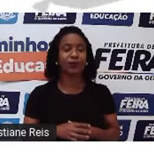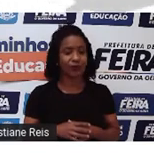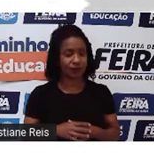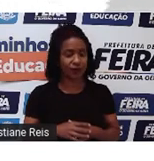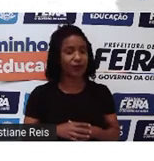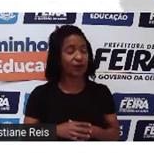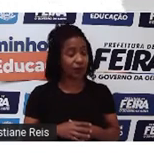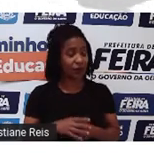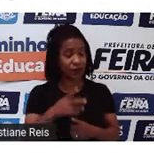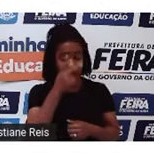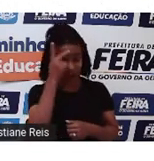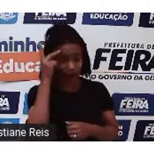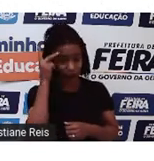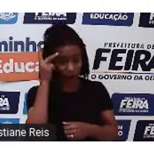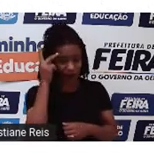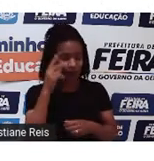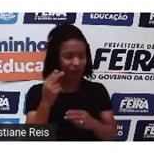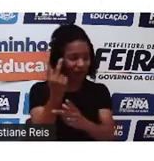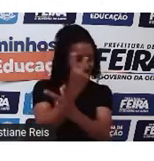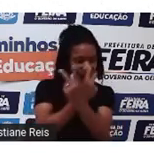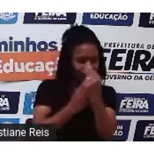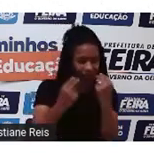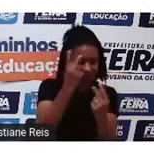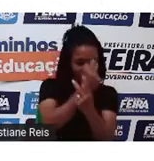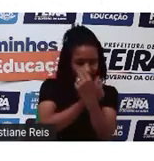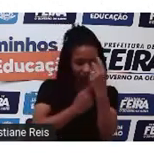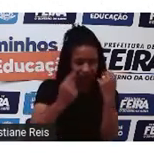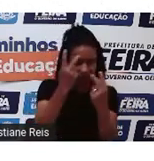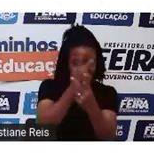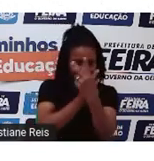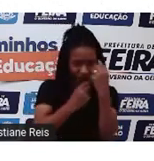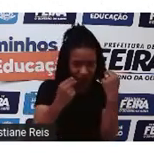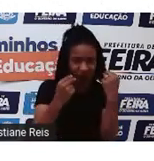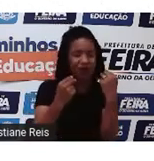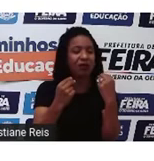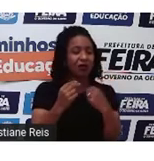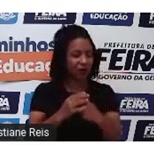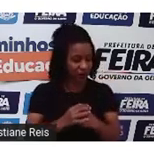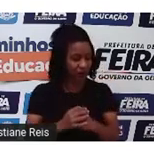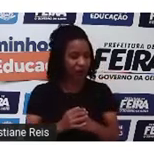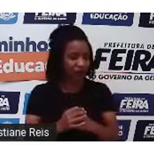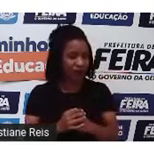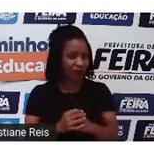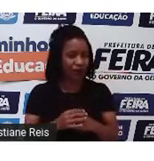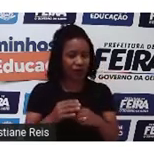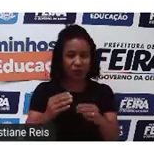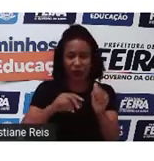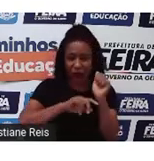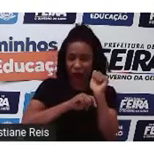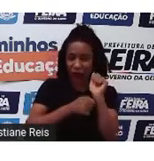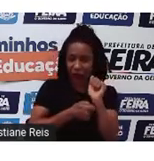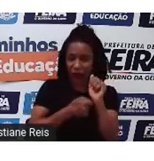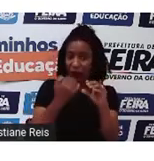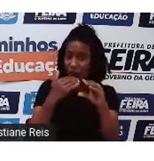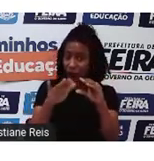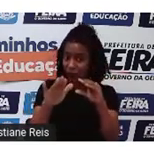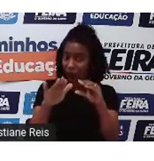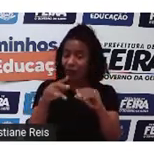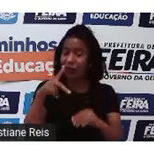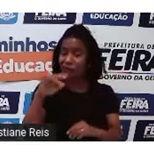Então, quando alguém me induzir a compartilhar minha senha ou informações pessoais, isso se chama phishing.